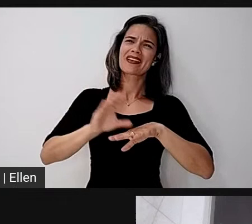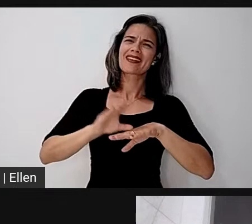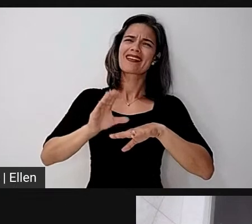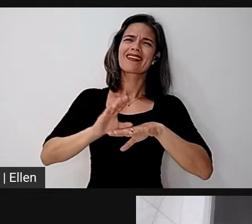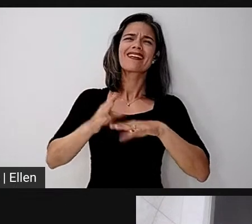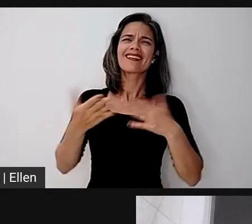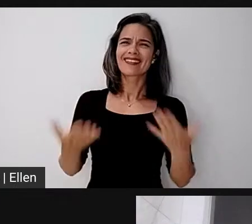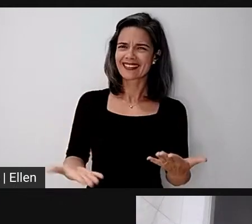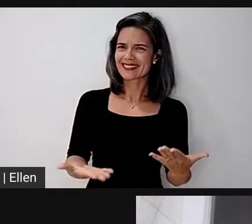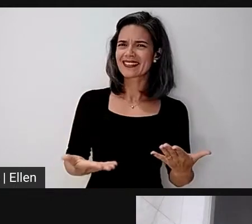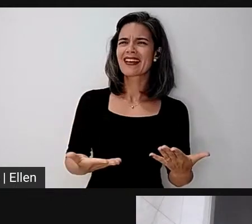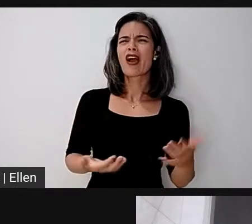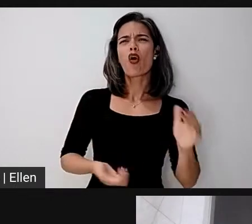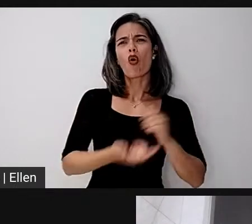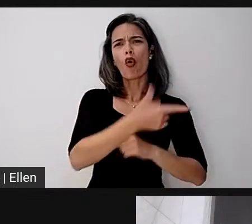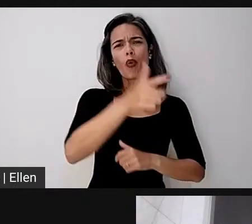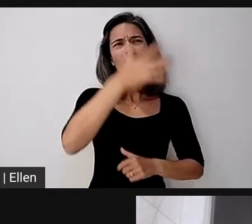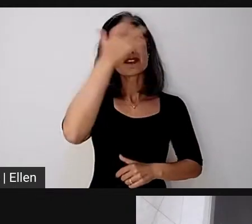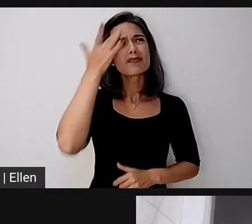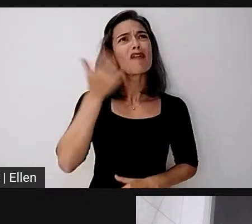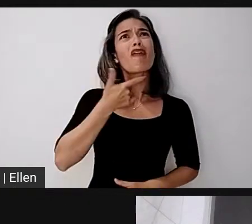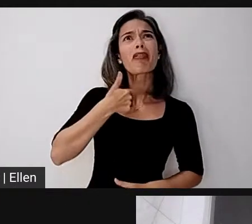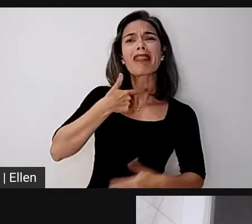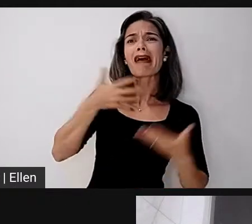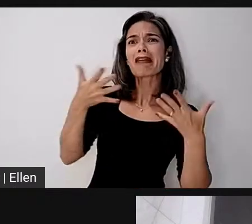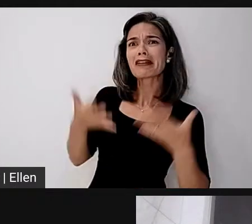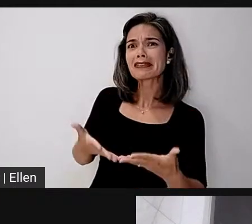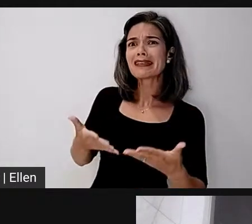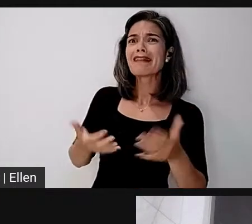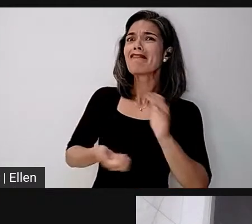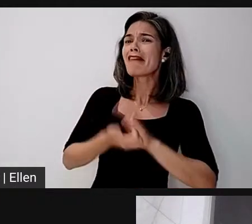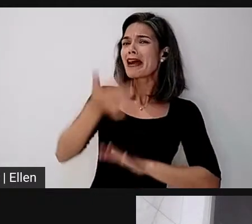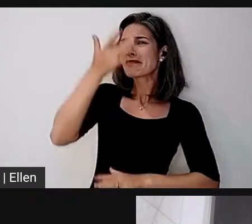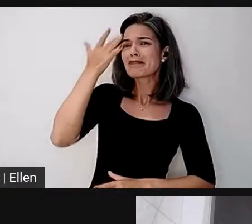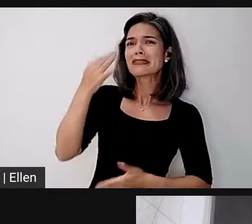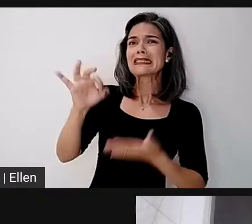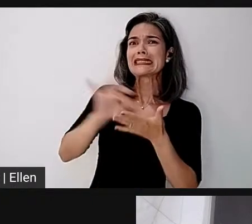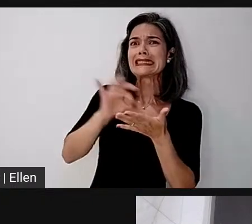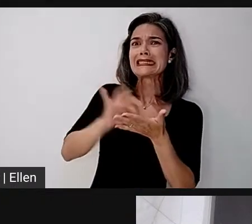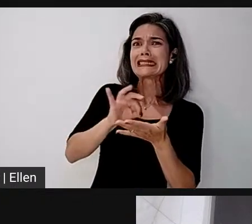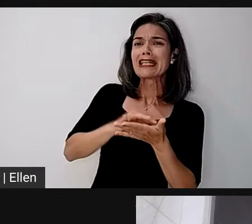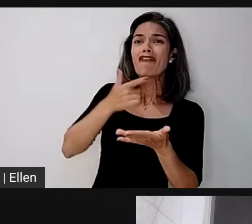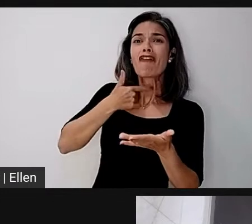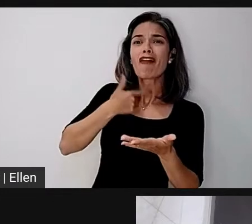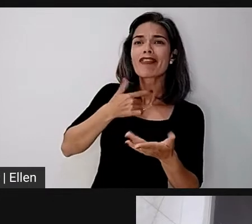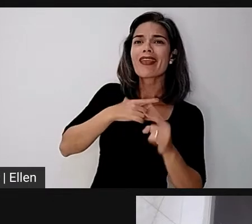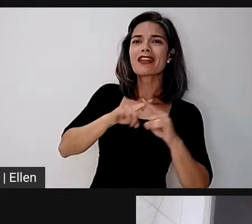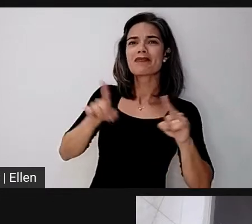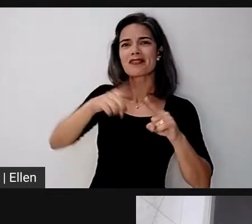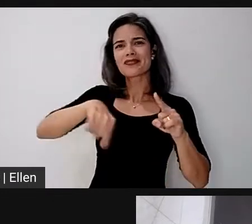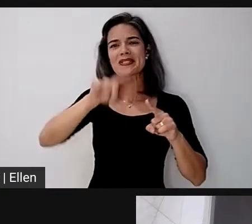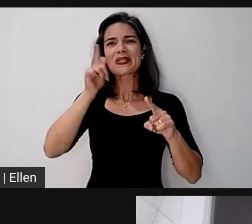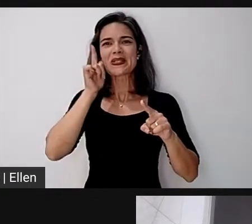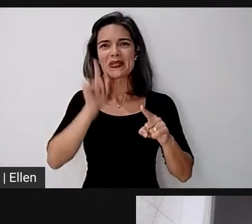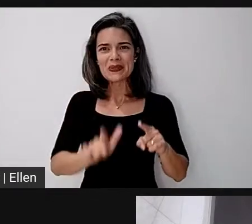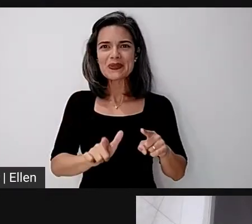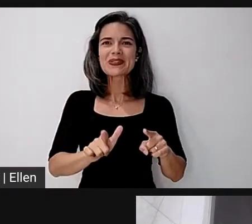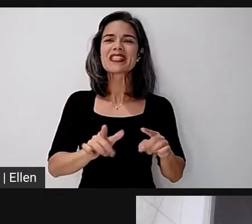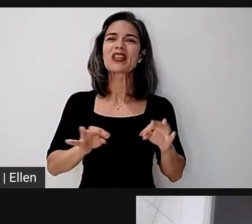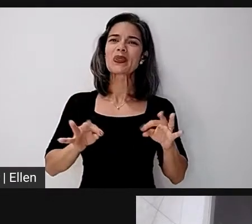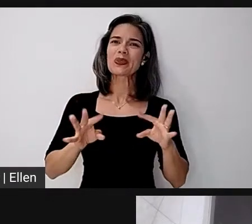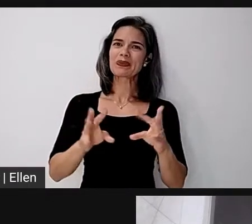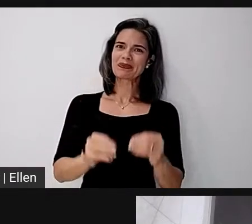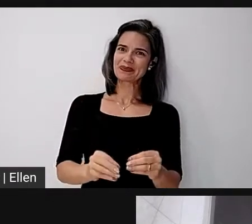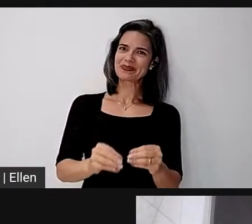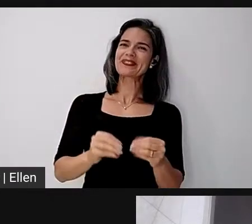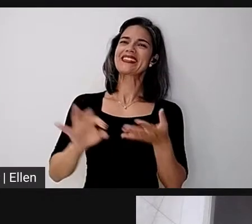né? Muitos professores gostariam de participar, nós sabemos que a procura foi grande e que vocês conseguiram suprir todas essas vagas e nós esperamos que